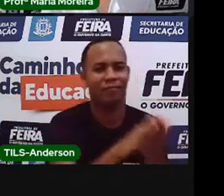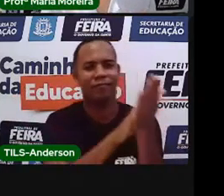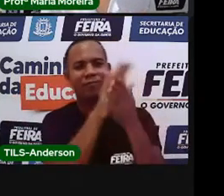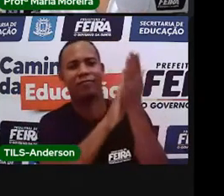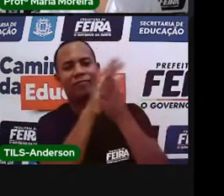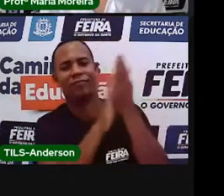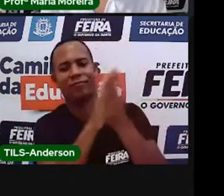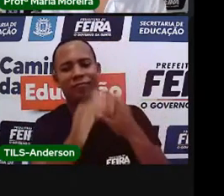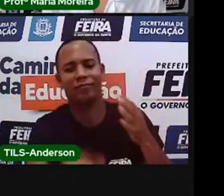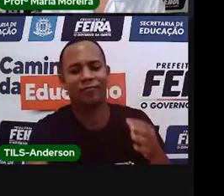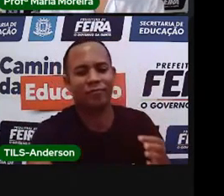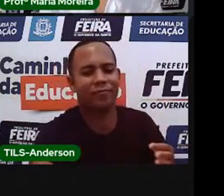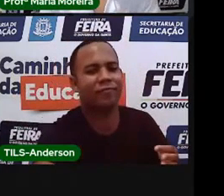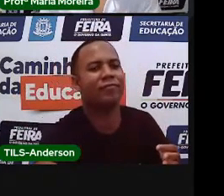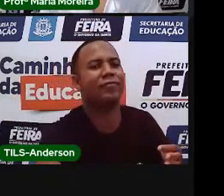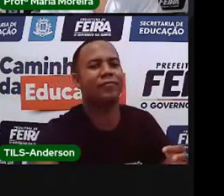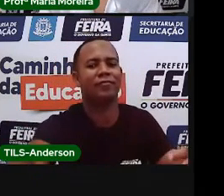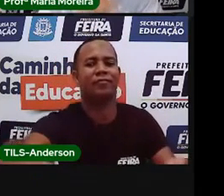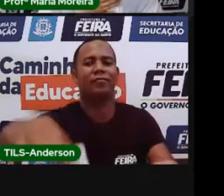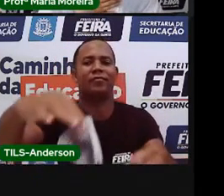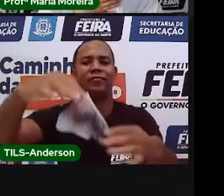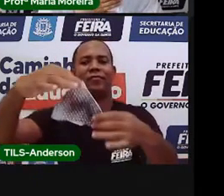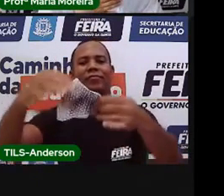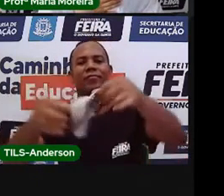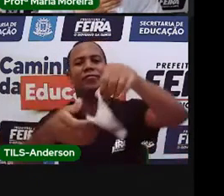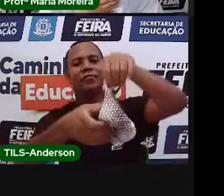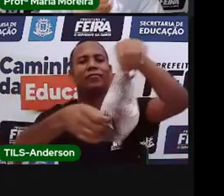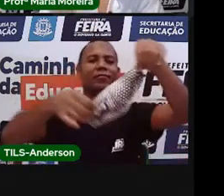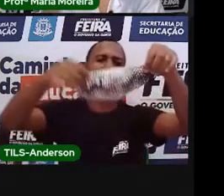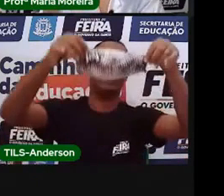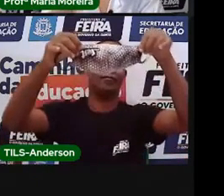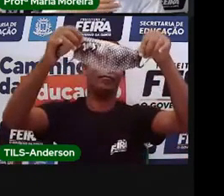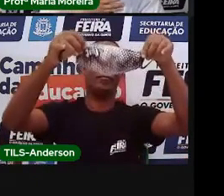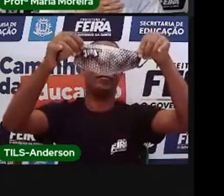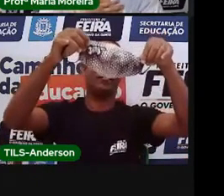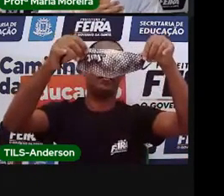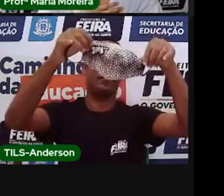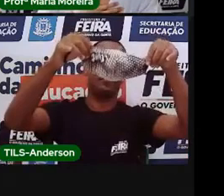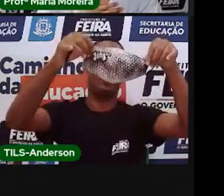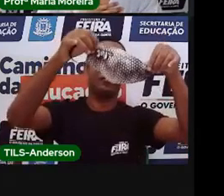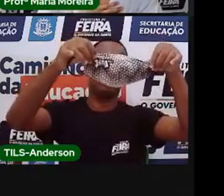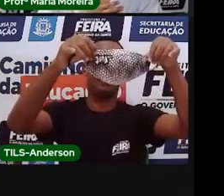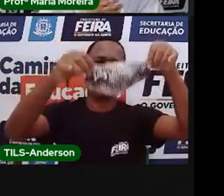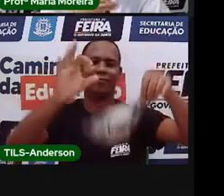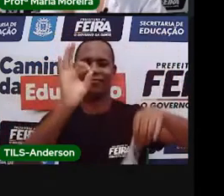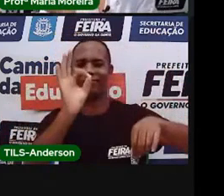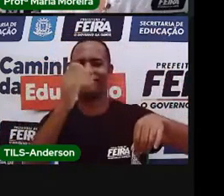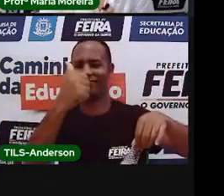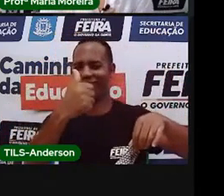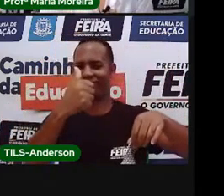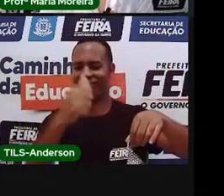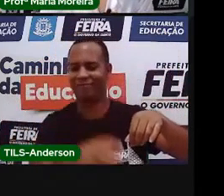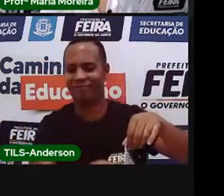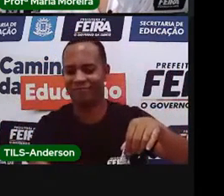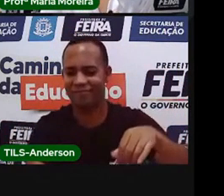Usem máscara. Usem máscara. Se cuidem. Meu intérprete hoje tá se achando.